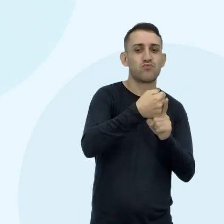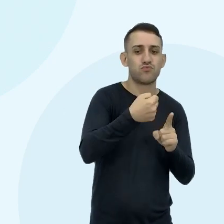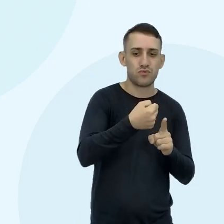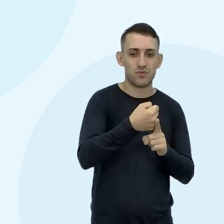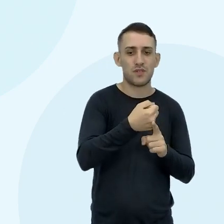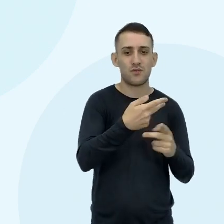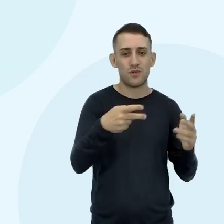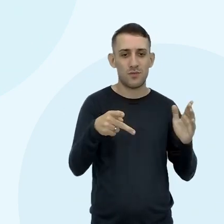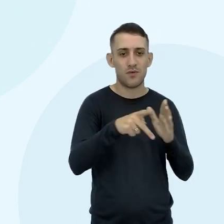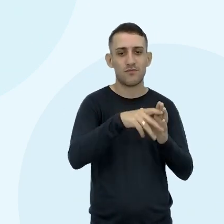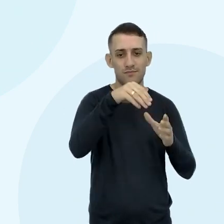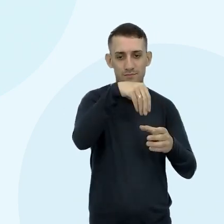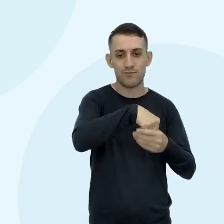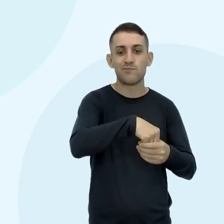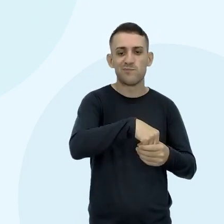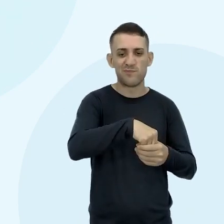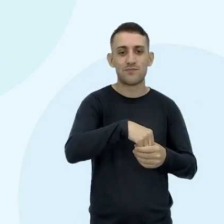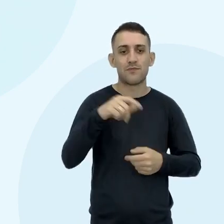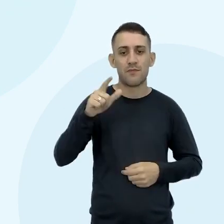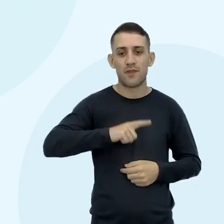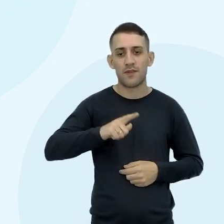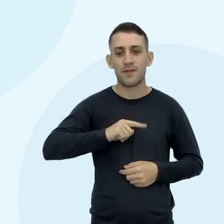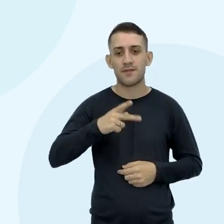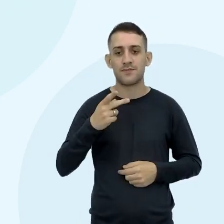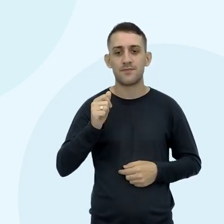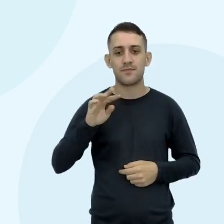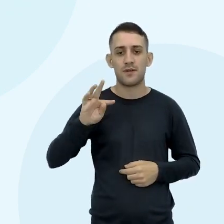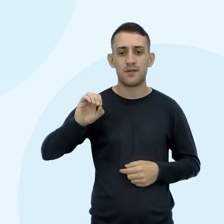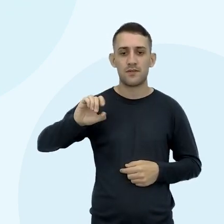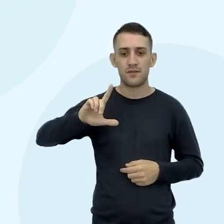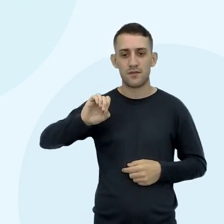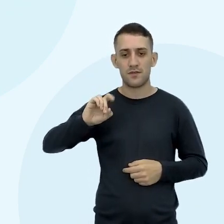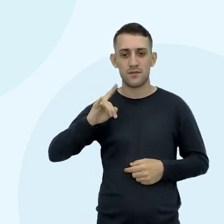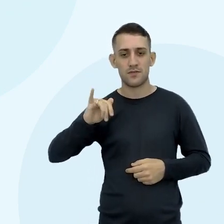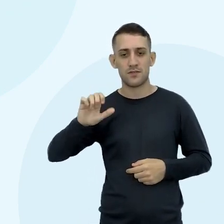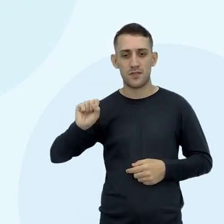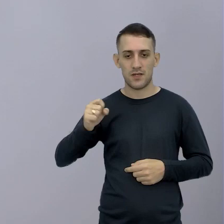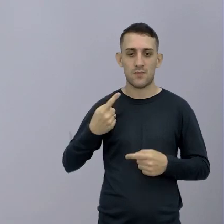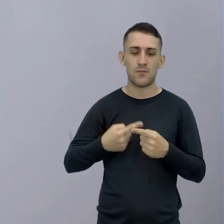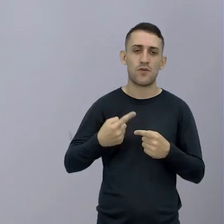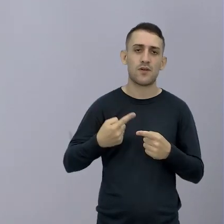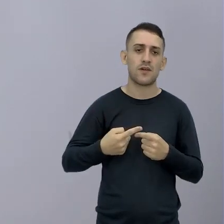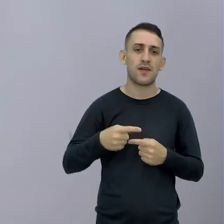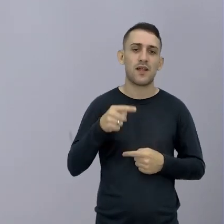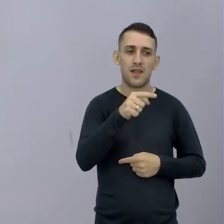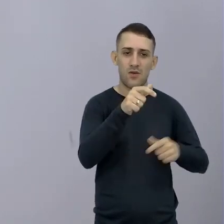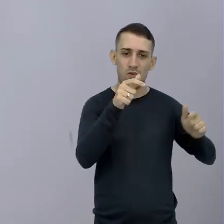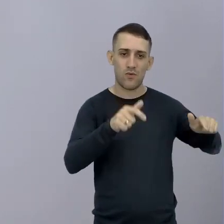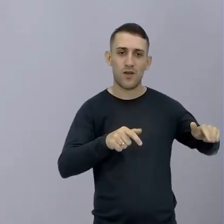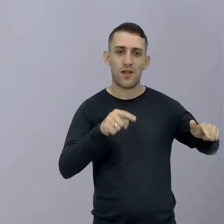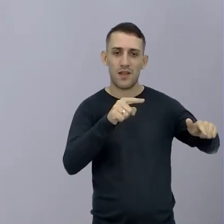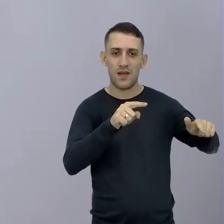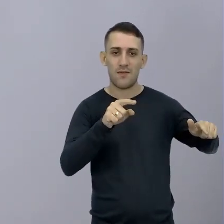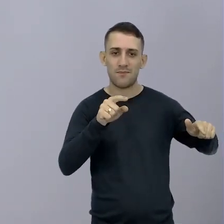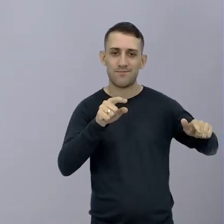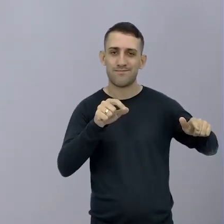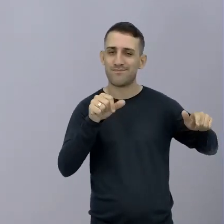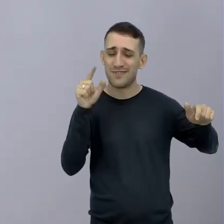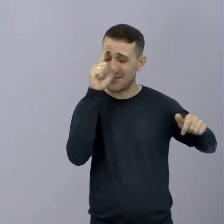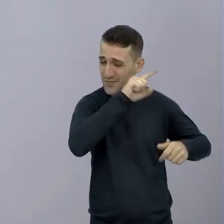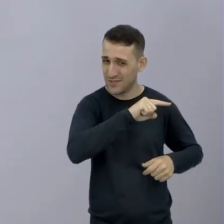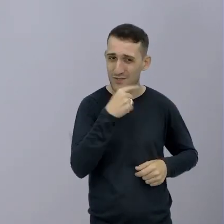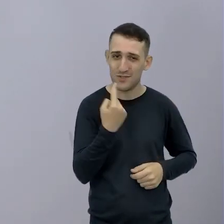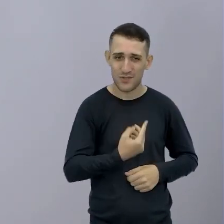Extremófilos Provocando Patologias Por exemplo Porque aí Torna aquele ambiente Extremo pra gente